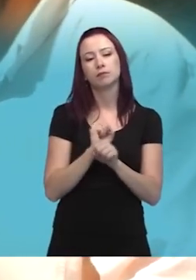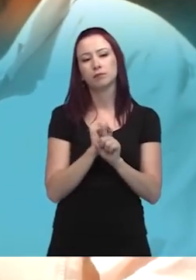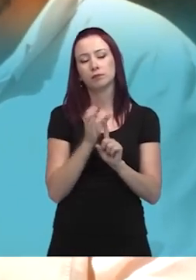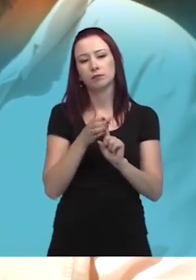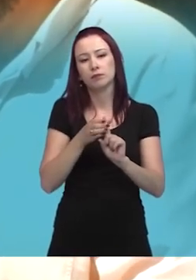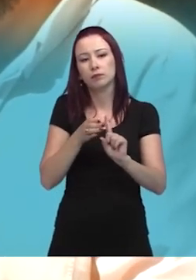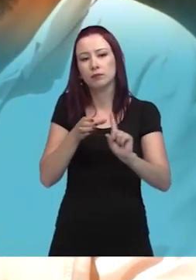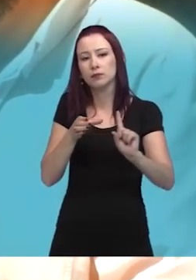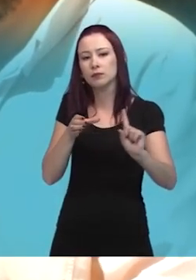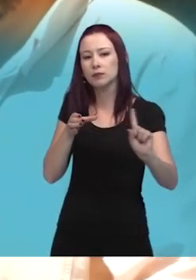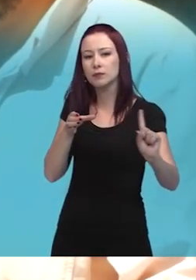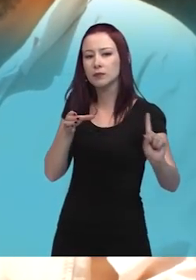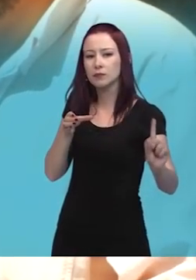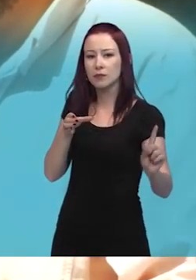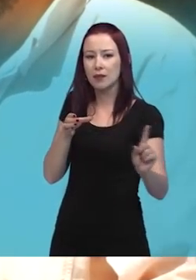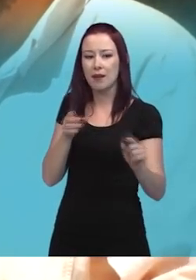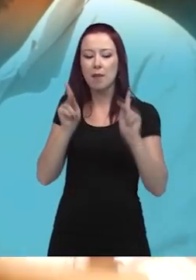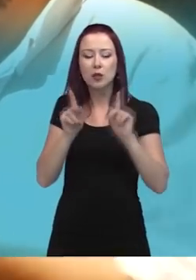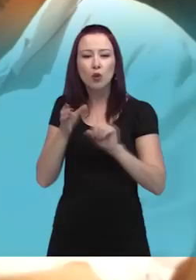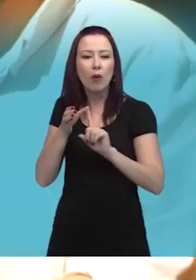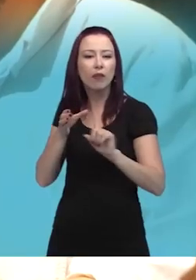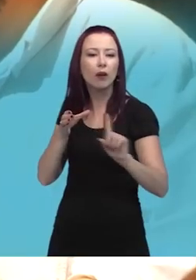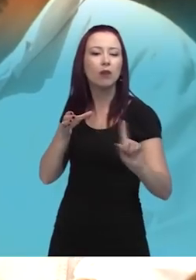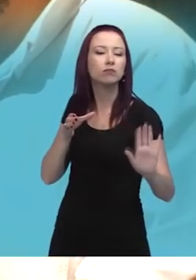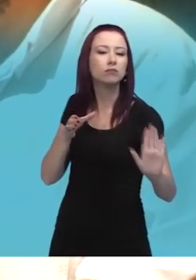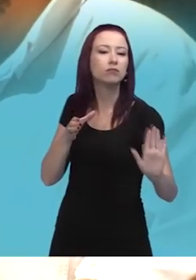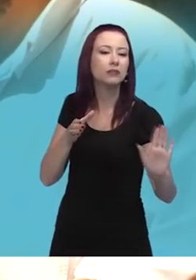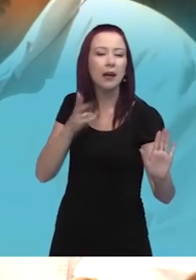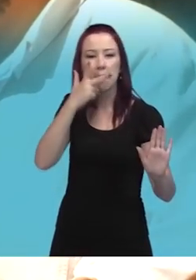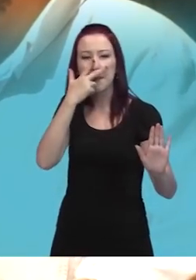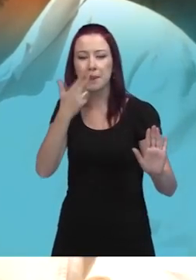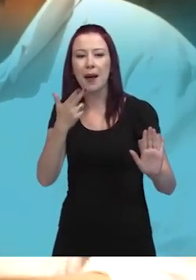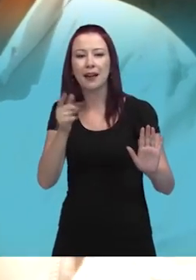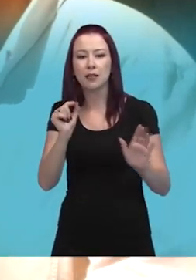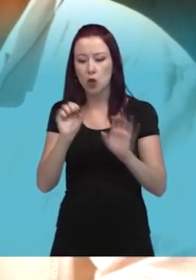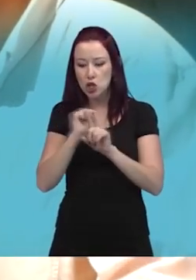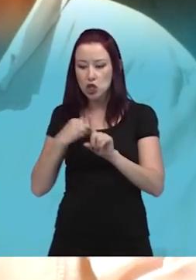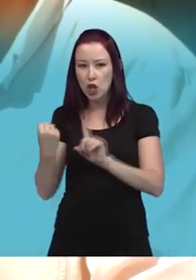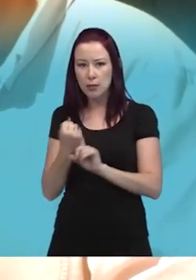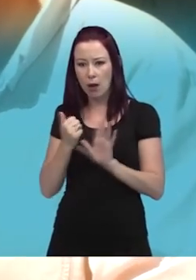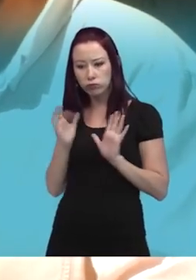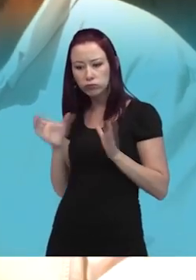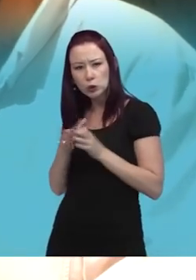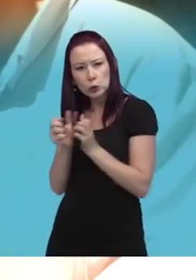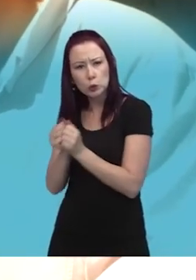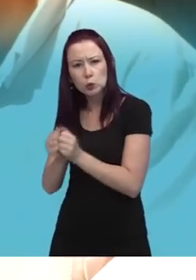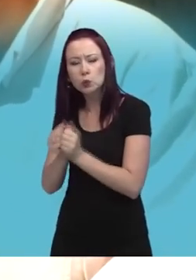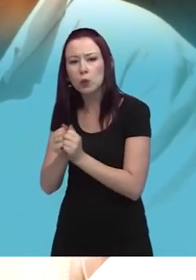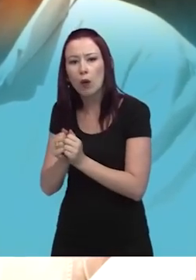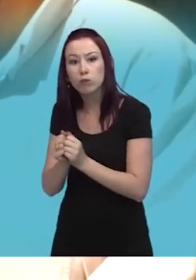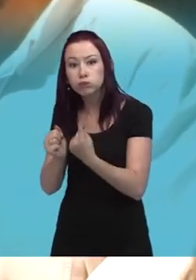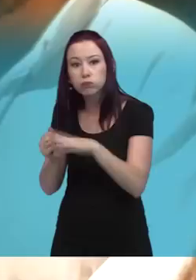tempo para ser possível a realização como se fosse a desconexão social do grupo com o